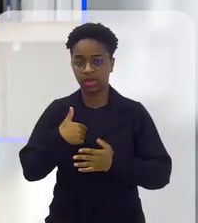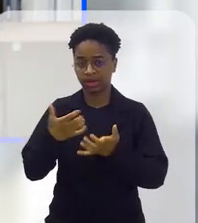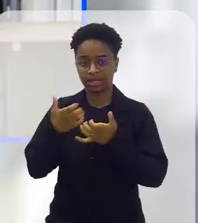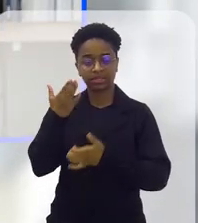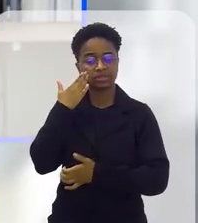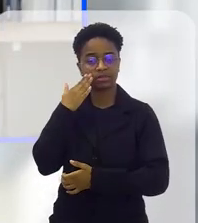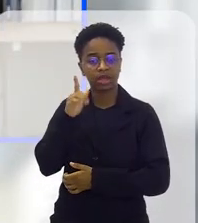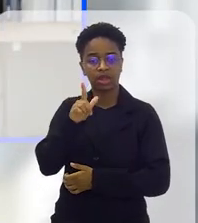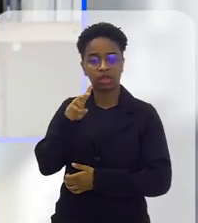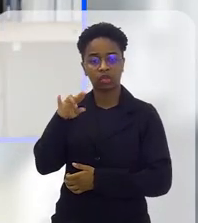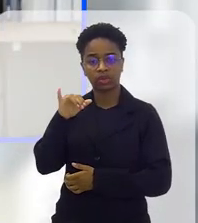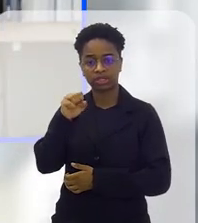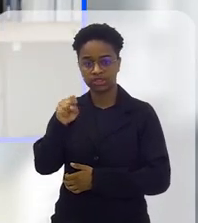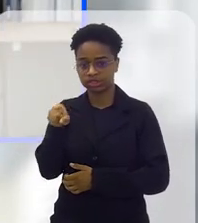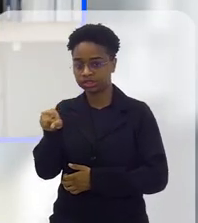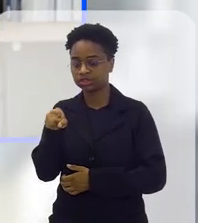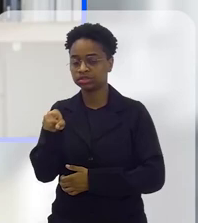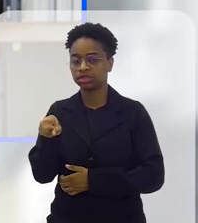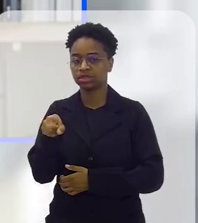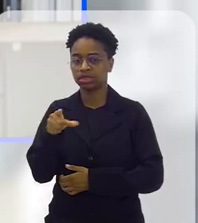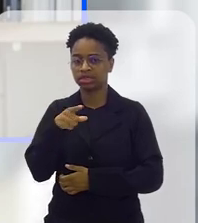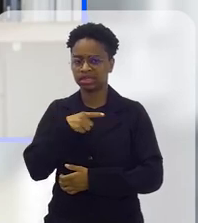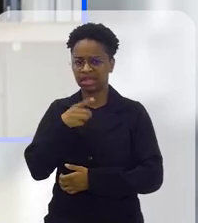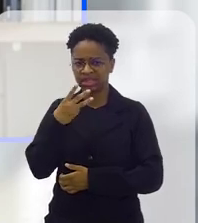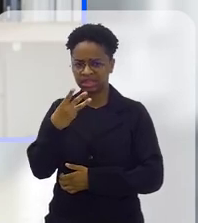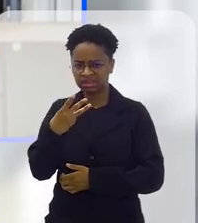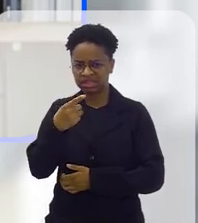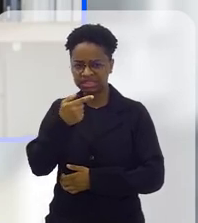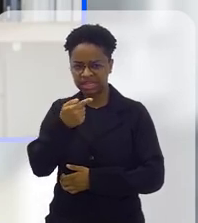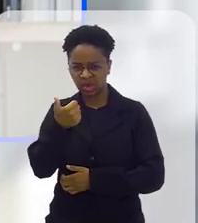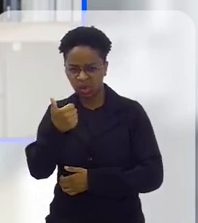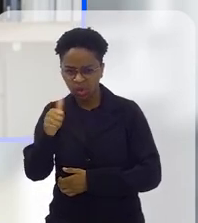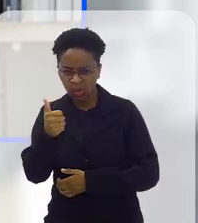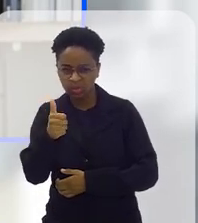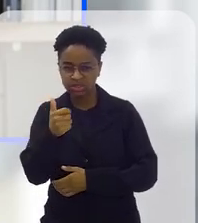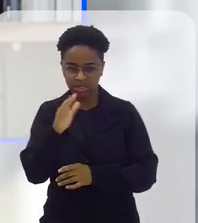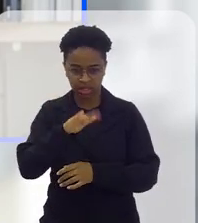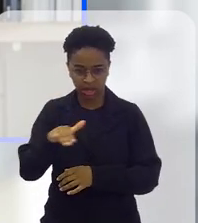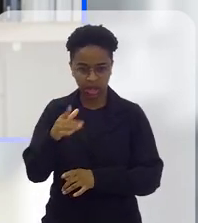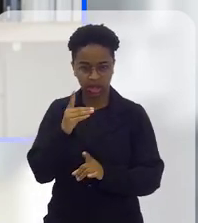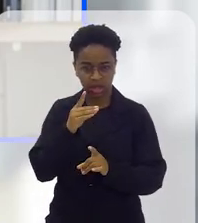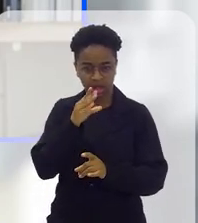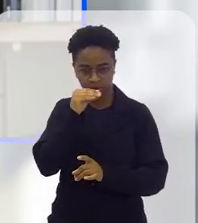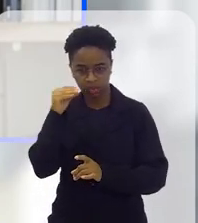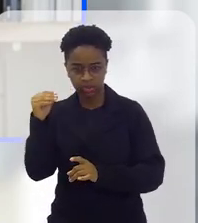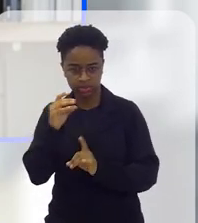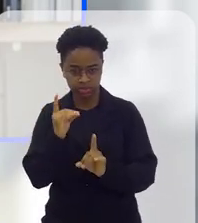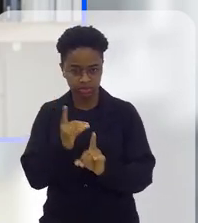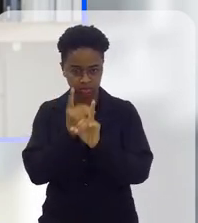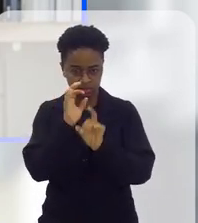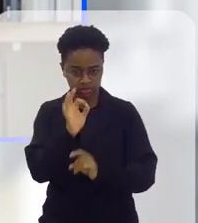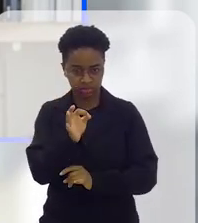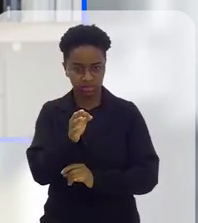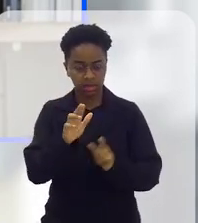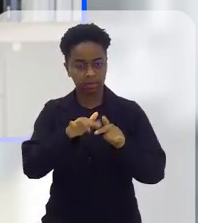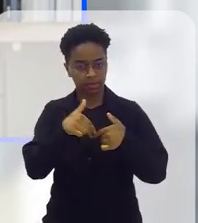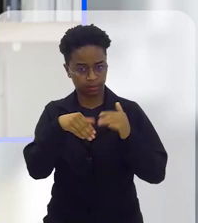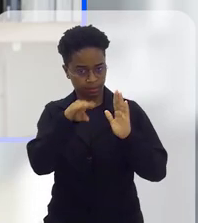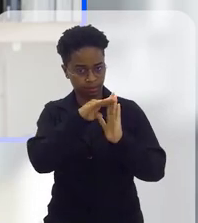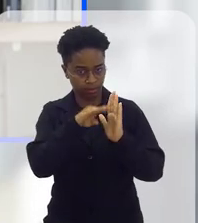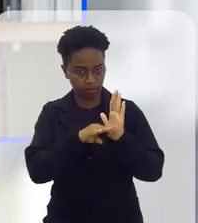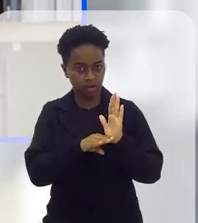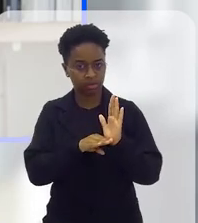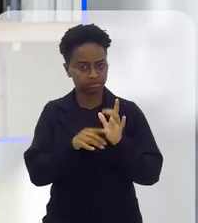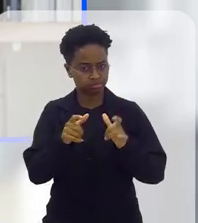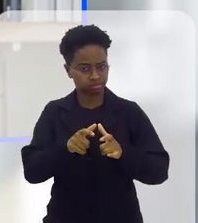de saber do senhor Luizinho, é 3.711 crianças e adolescentes, que através desses